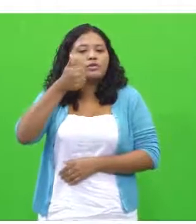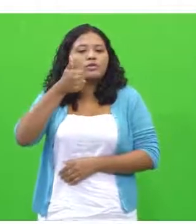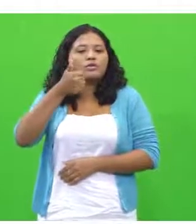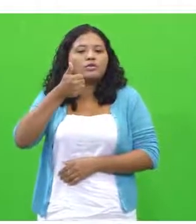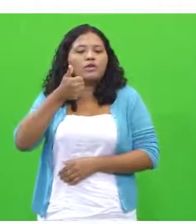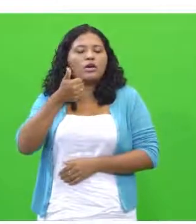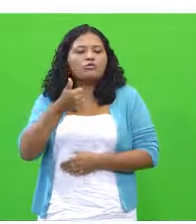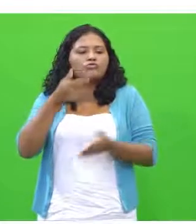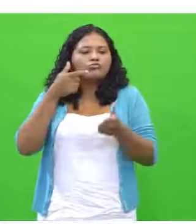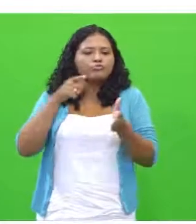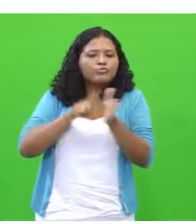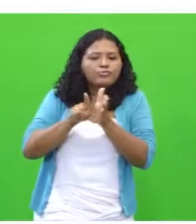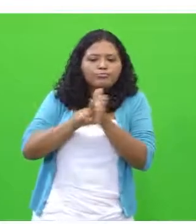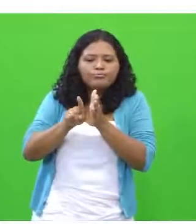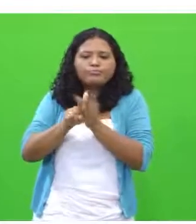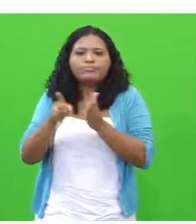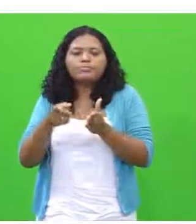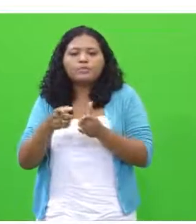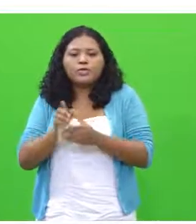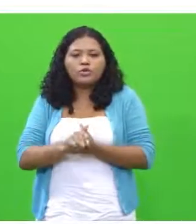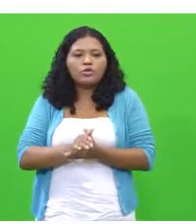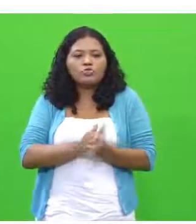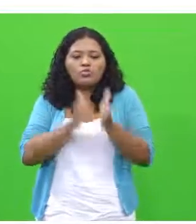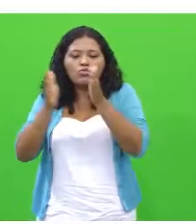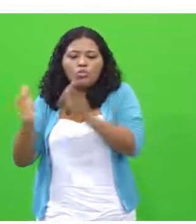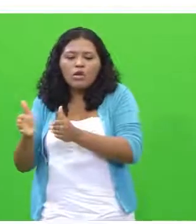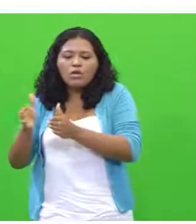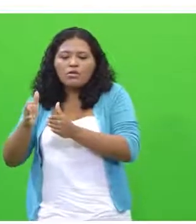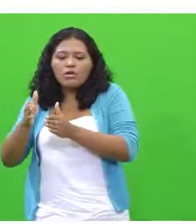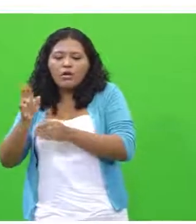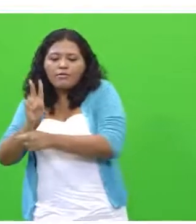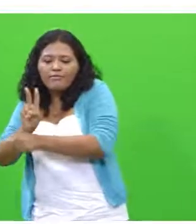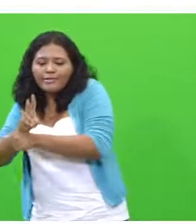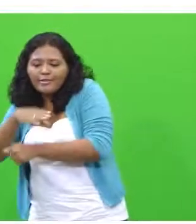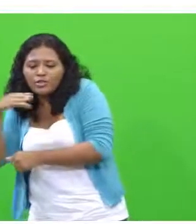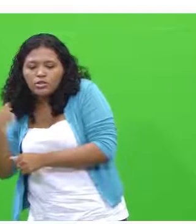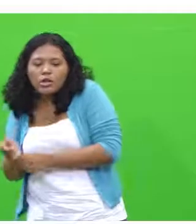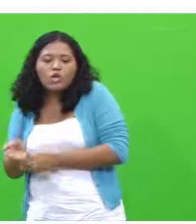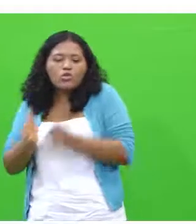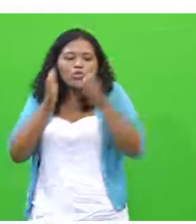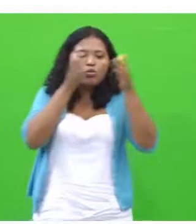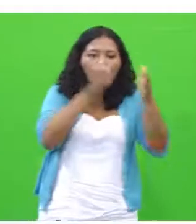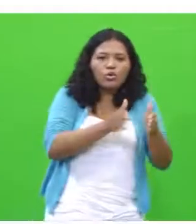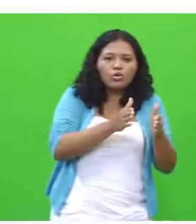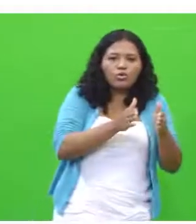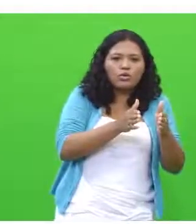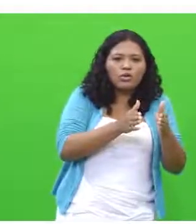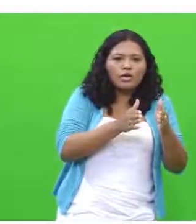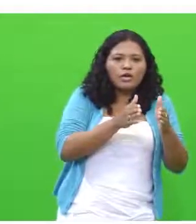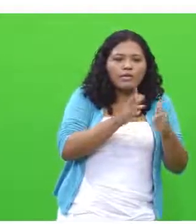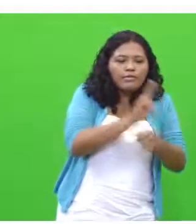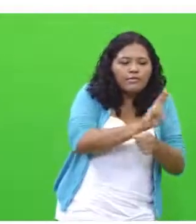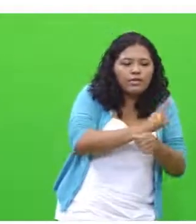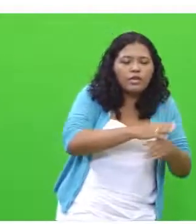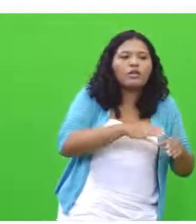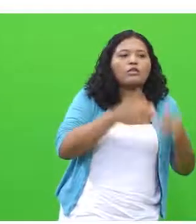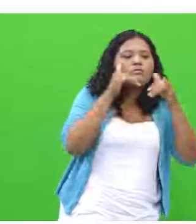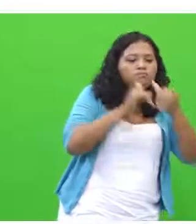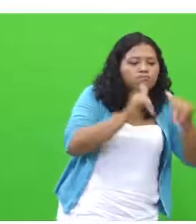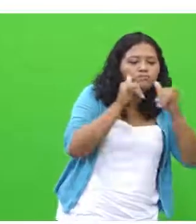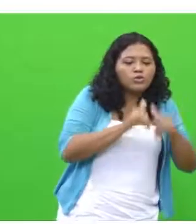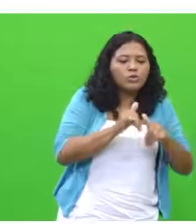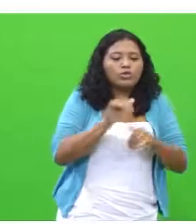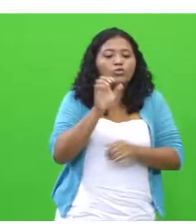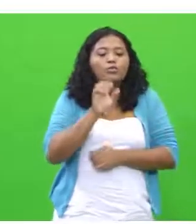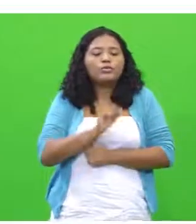questionamentos. De um lado, Conanda defendendo as crianças, do outro, Conar defendendo a publicidade. Os